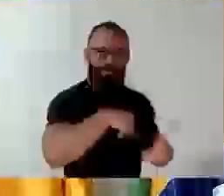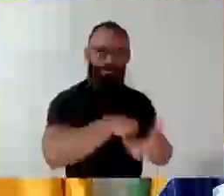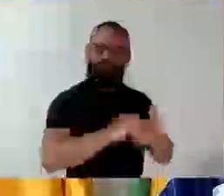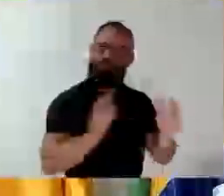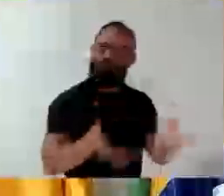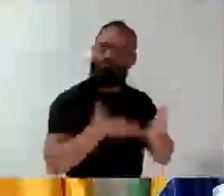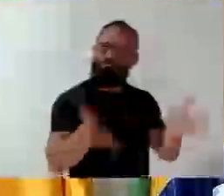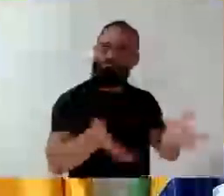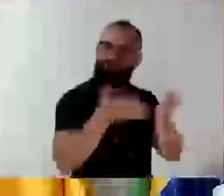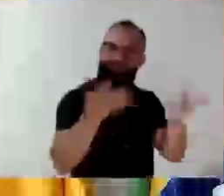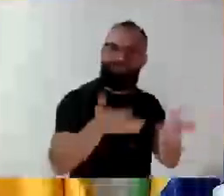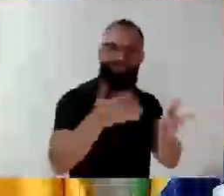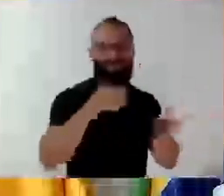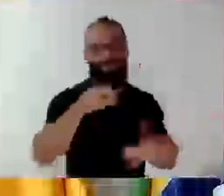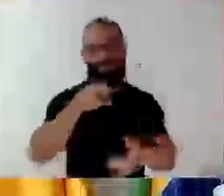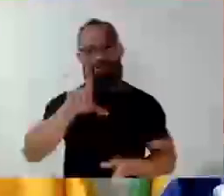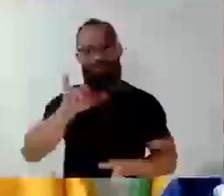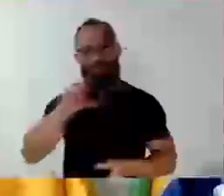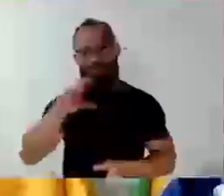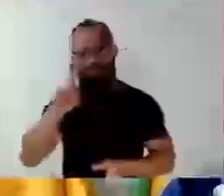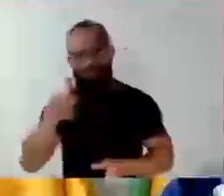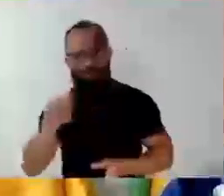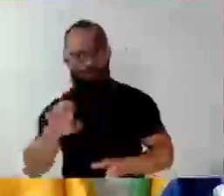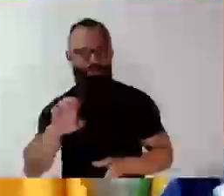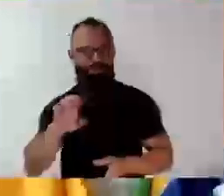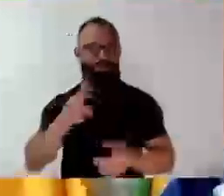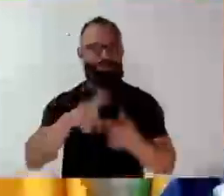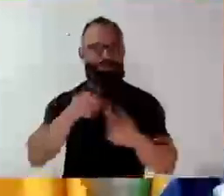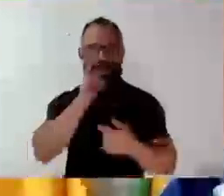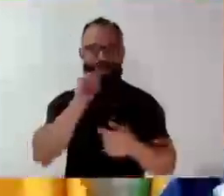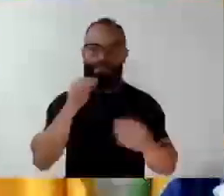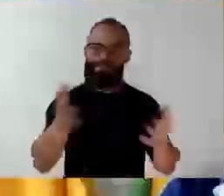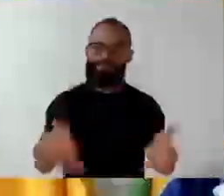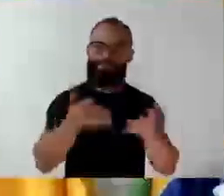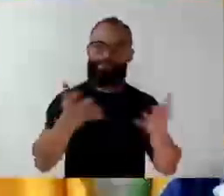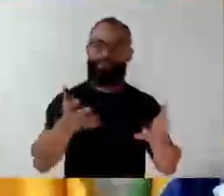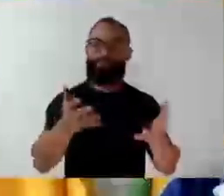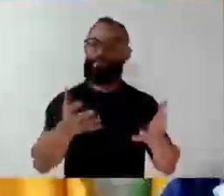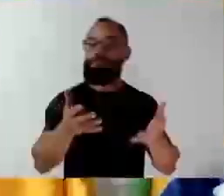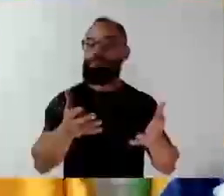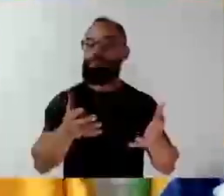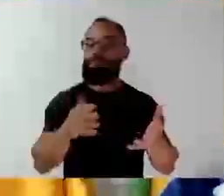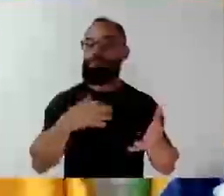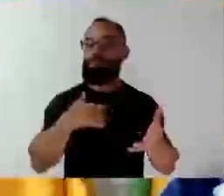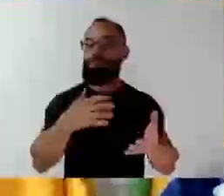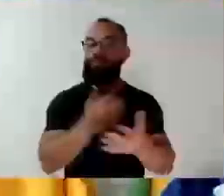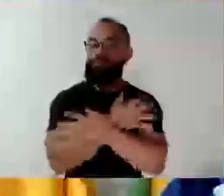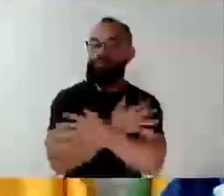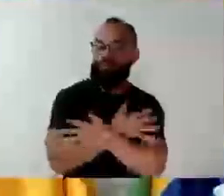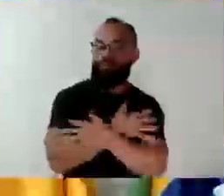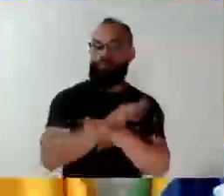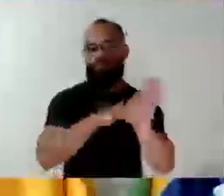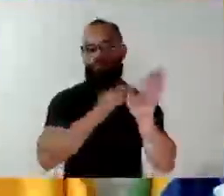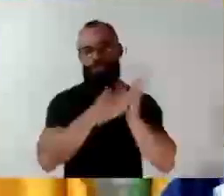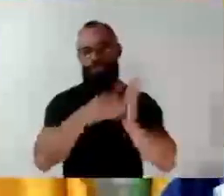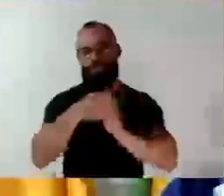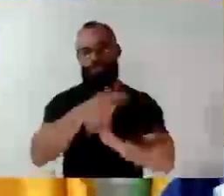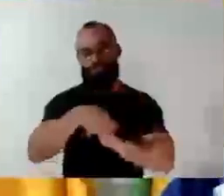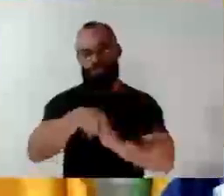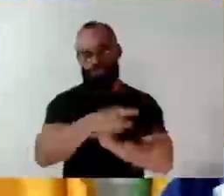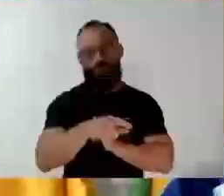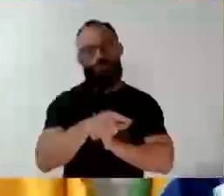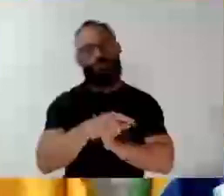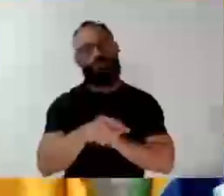a Alicobi e as Clubig também fomentando o futebol. Deixar o meu abraço a todos eles. E que a gente, cada vez mais,